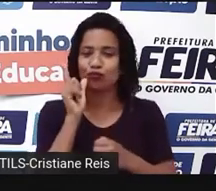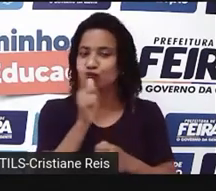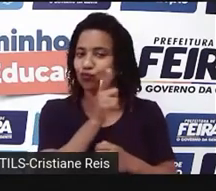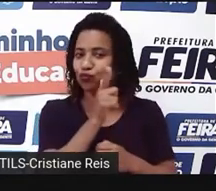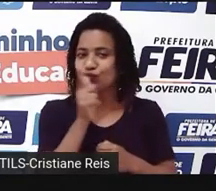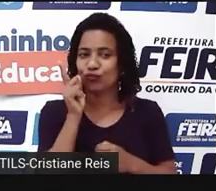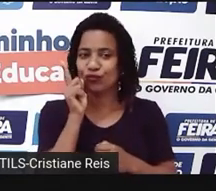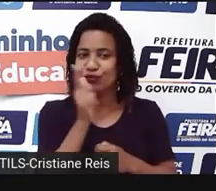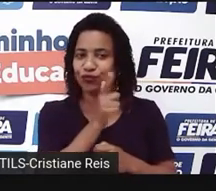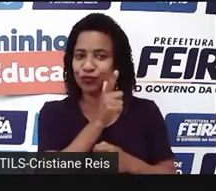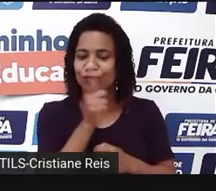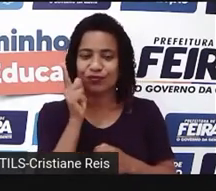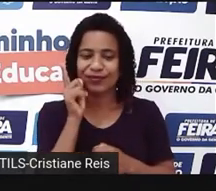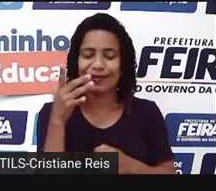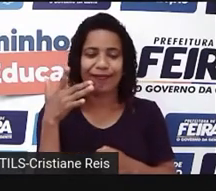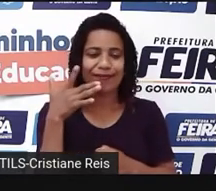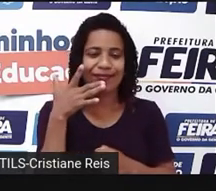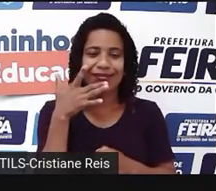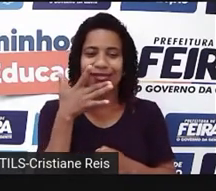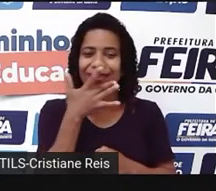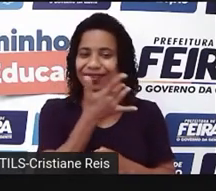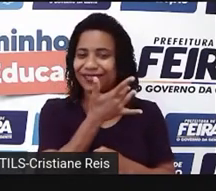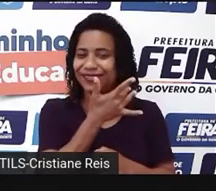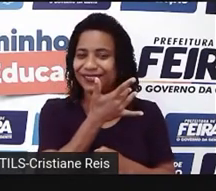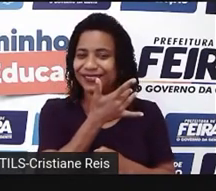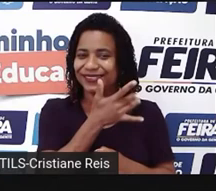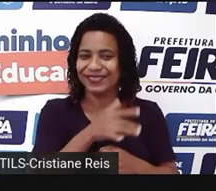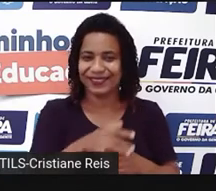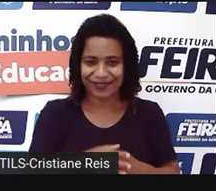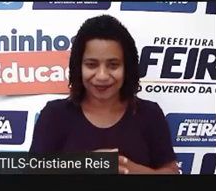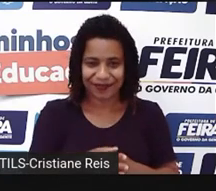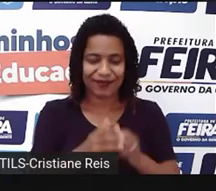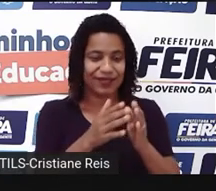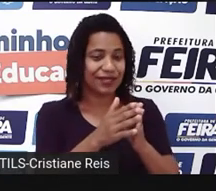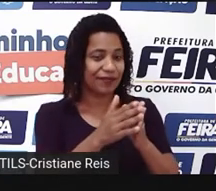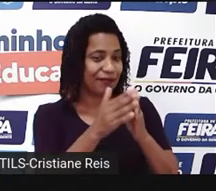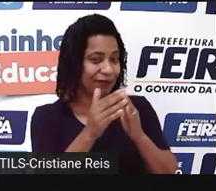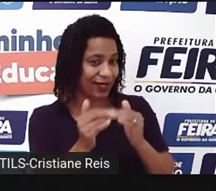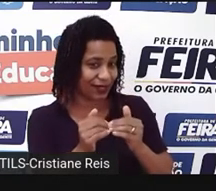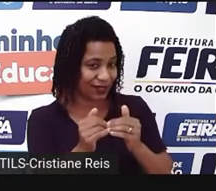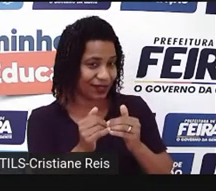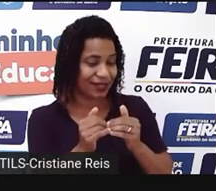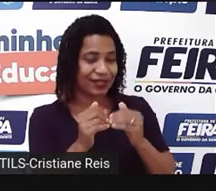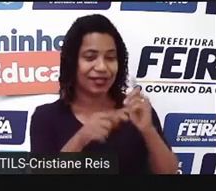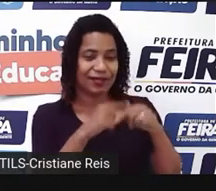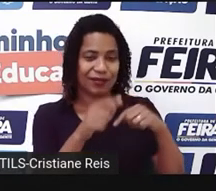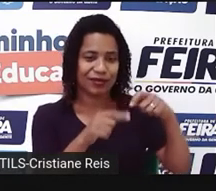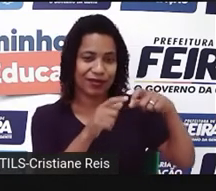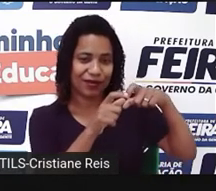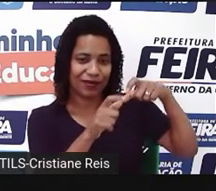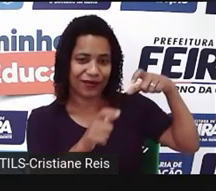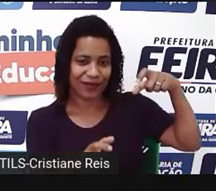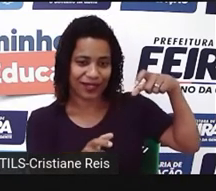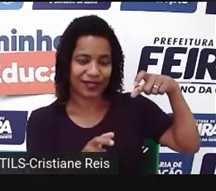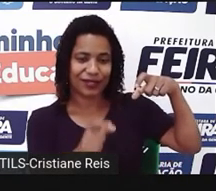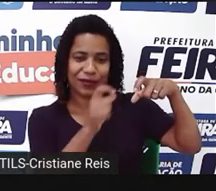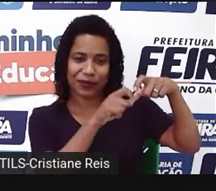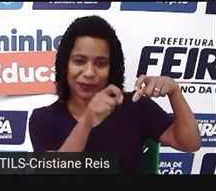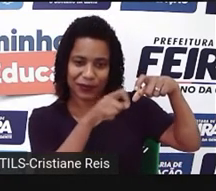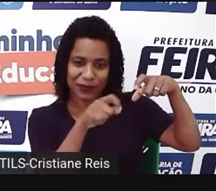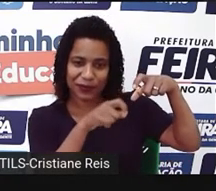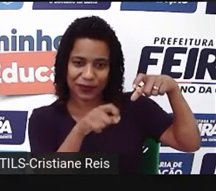lanchonete. Olha que atividade deliciosa. Faça o seu pedido e depois produza uma nota fiscal dos produtos que você